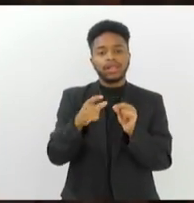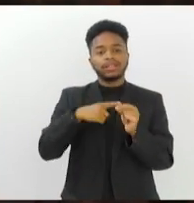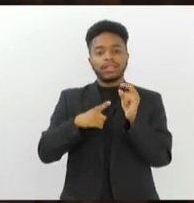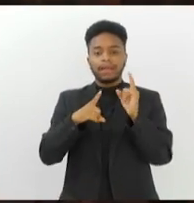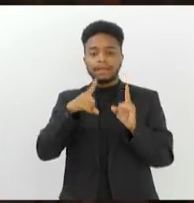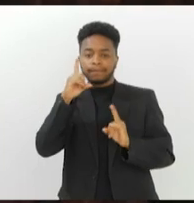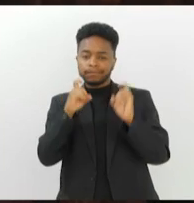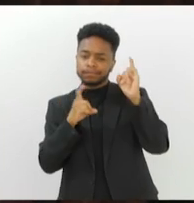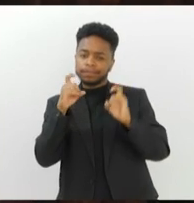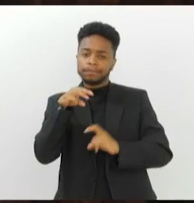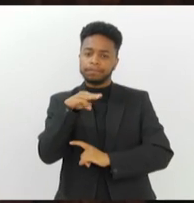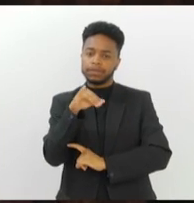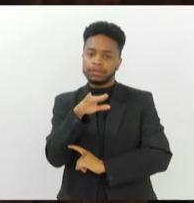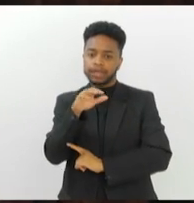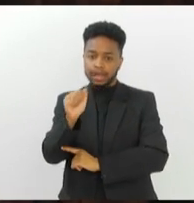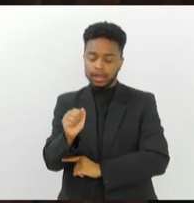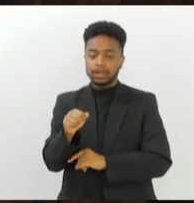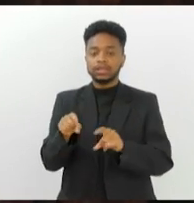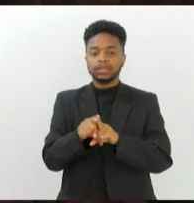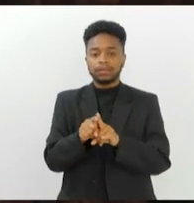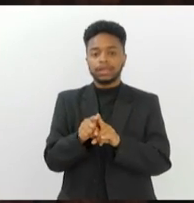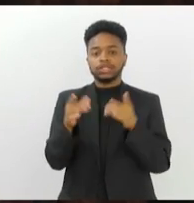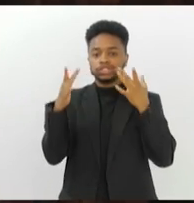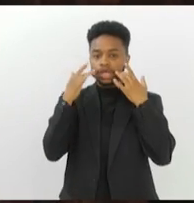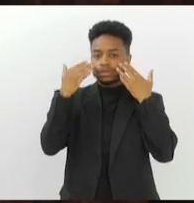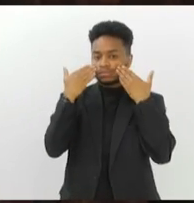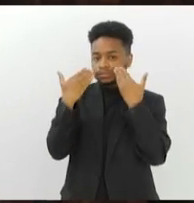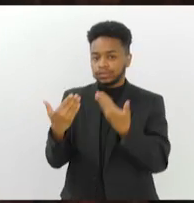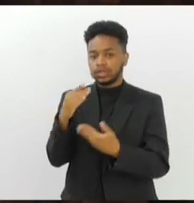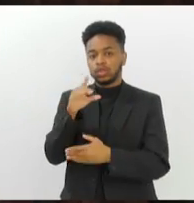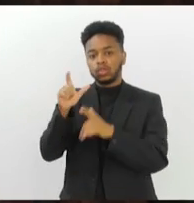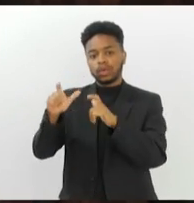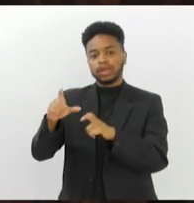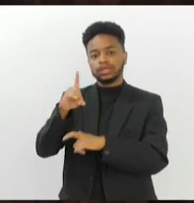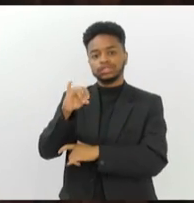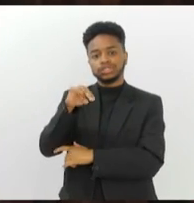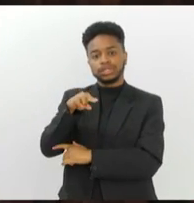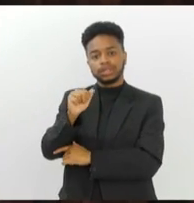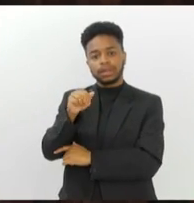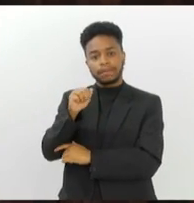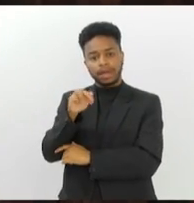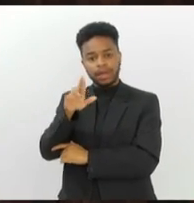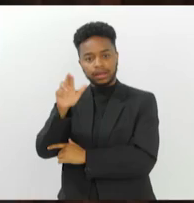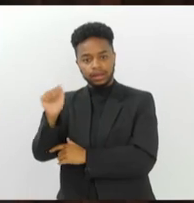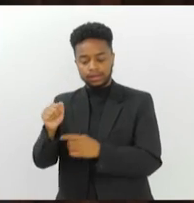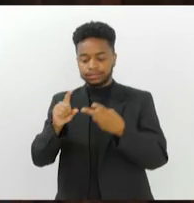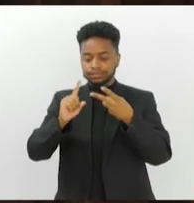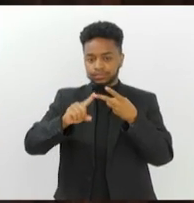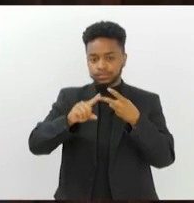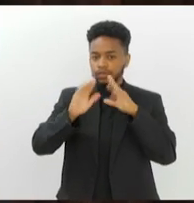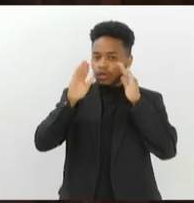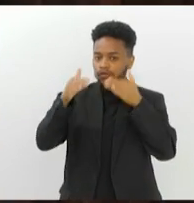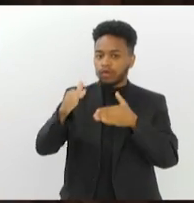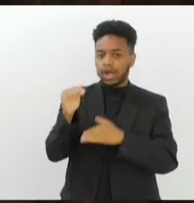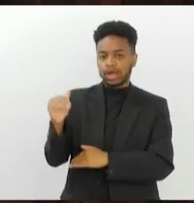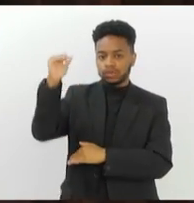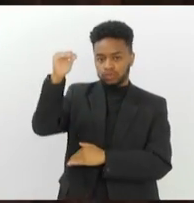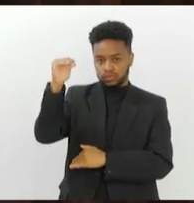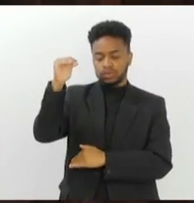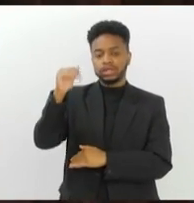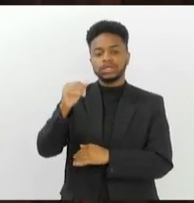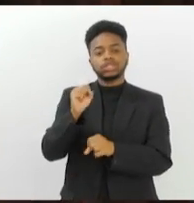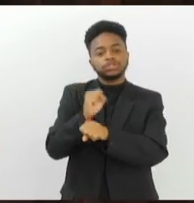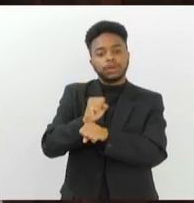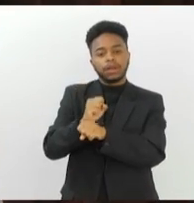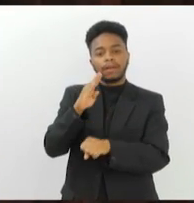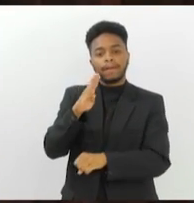comicidade. Esse é um espetáculo que foi para a Dinamarca, especificamente. E o outro espetáculo é o espetáculo adulto, esperando o Beltrano. Que